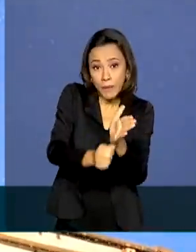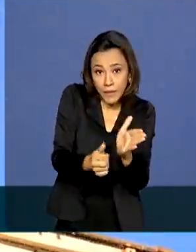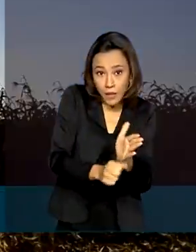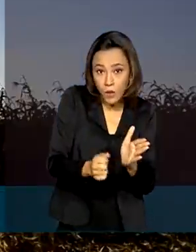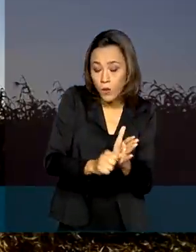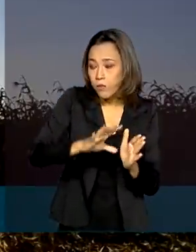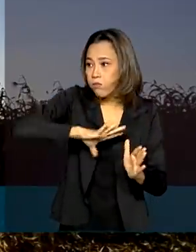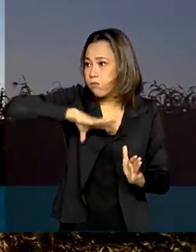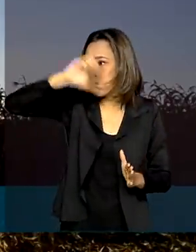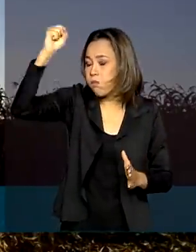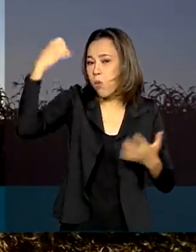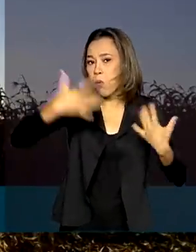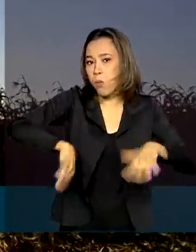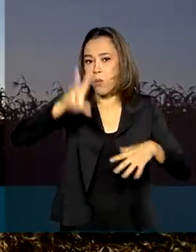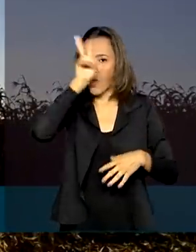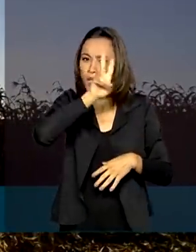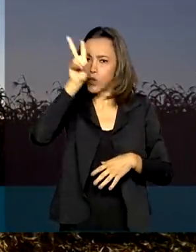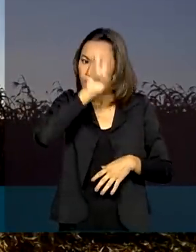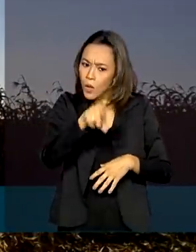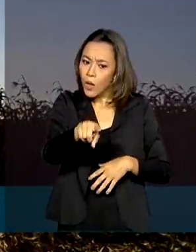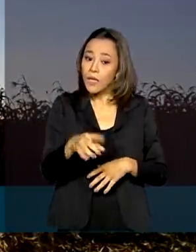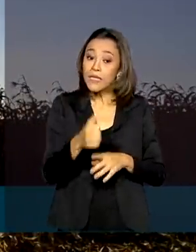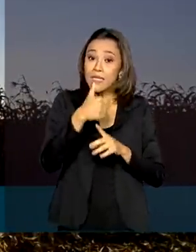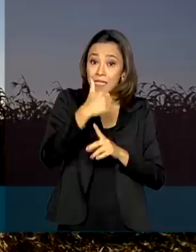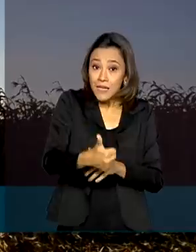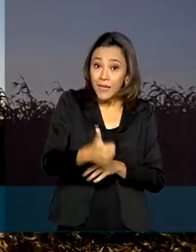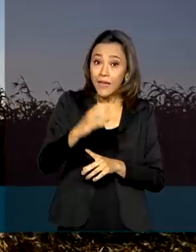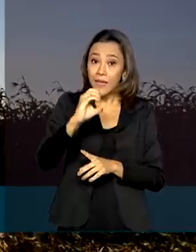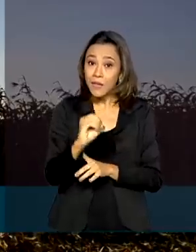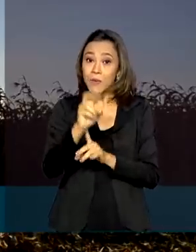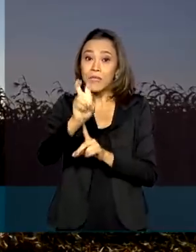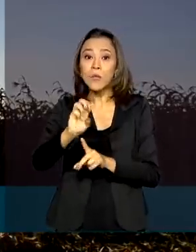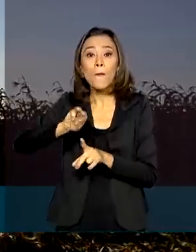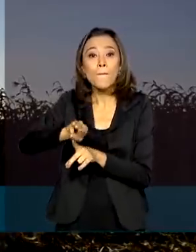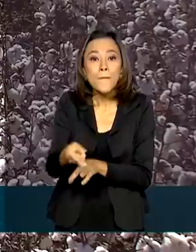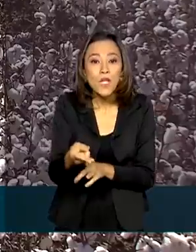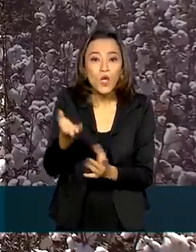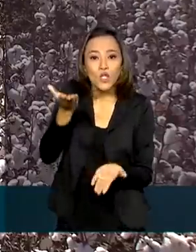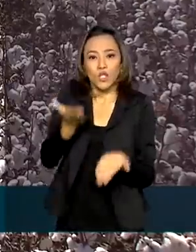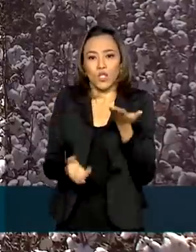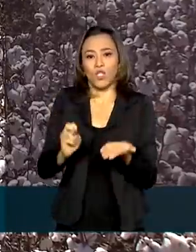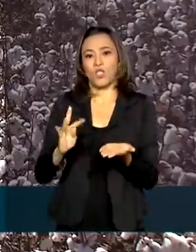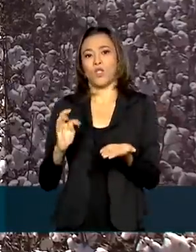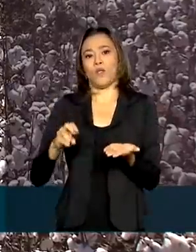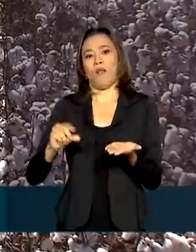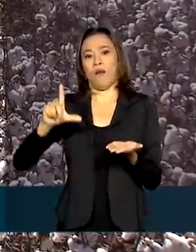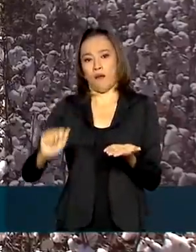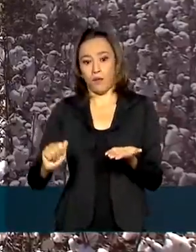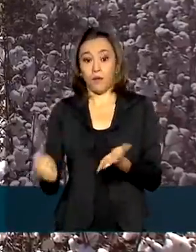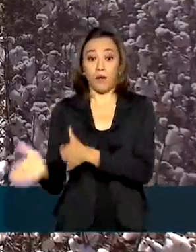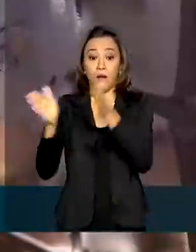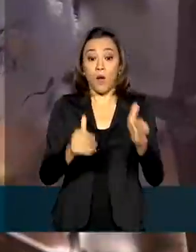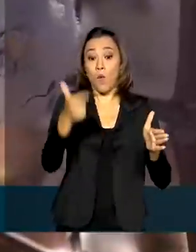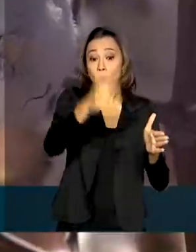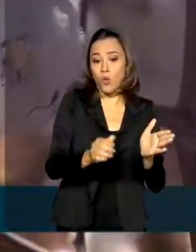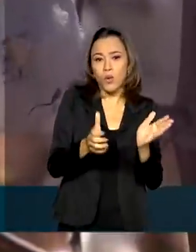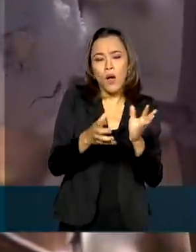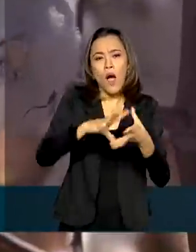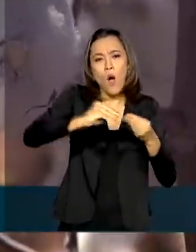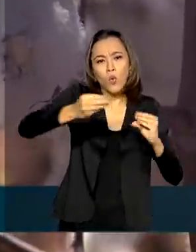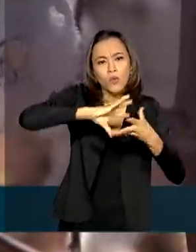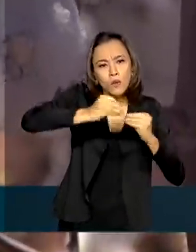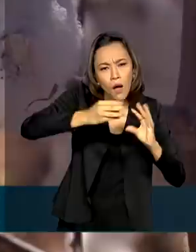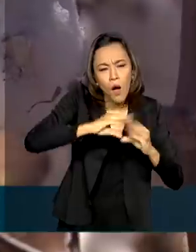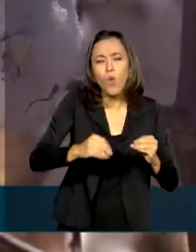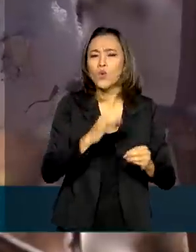da história, com produção estimada em 105 milhões de toneladas. Já a produção de algodão em pluma deve chegar